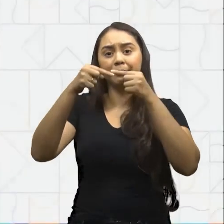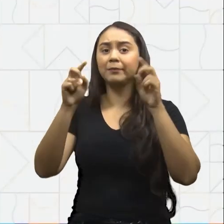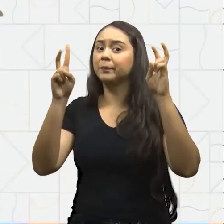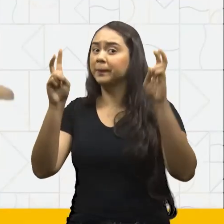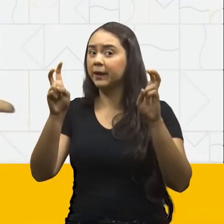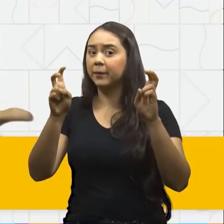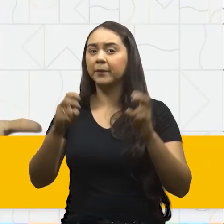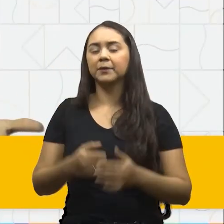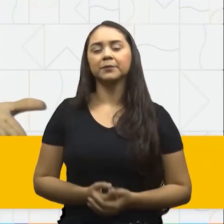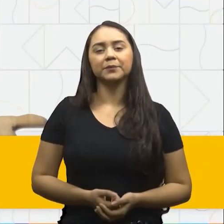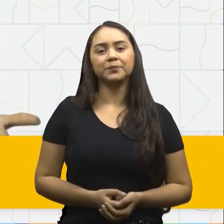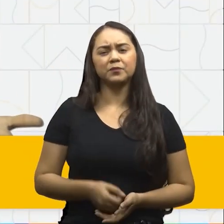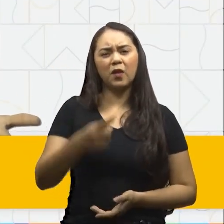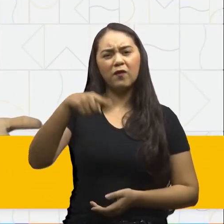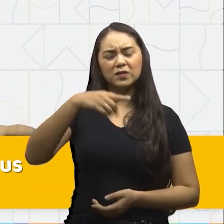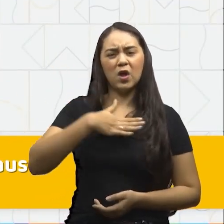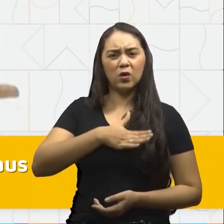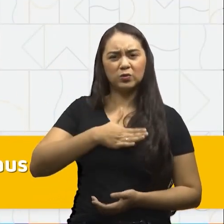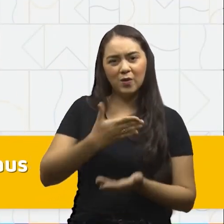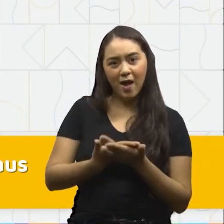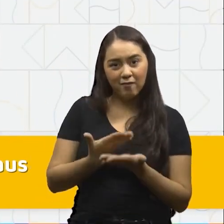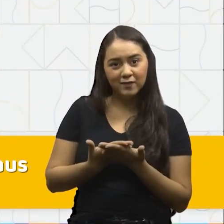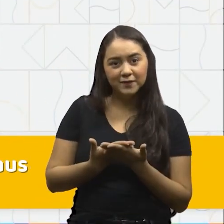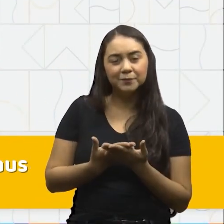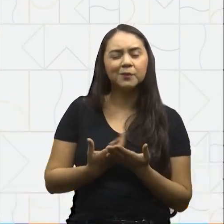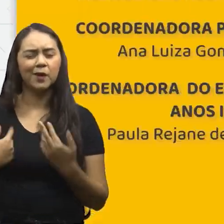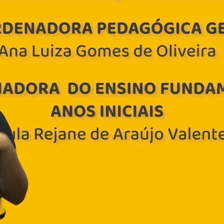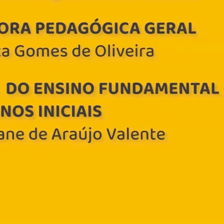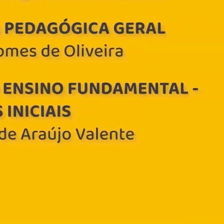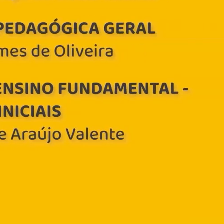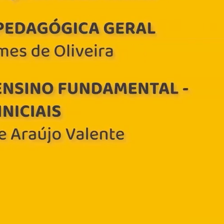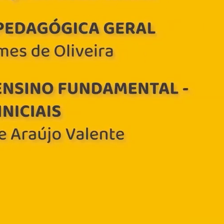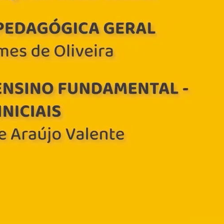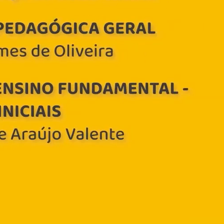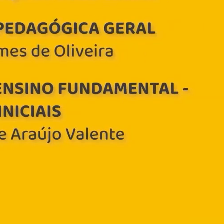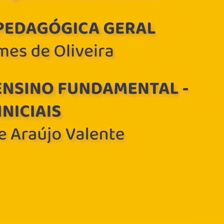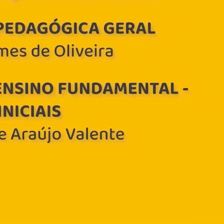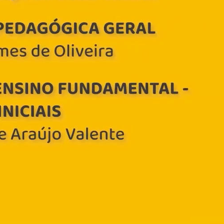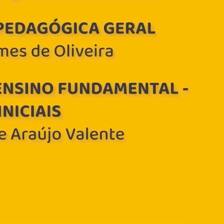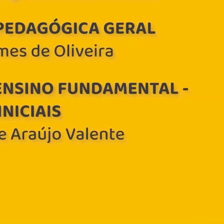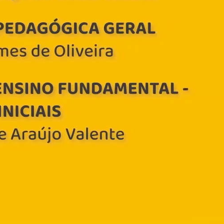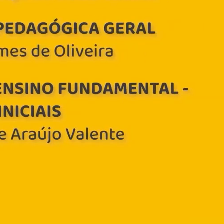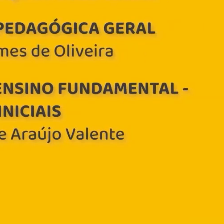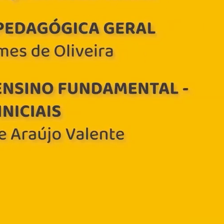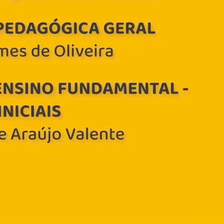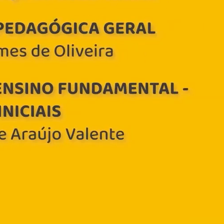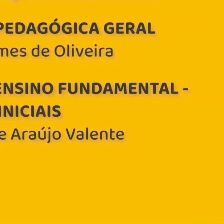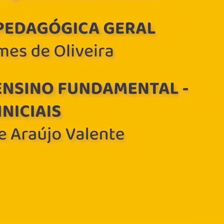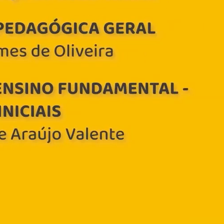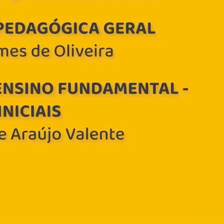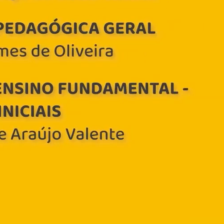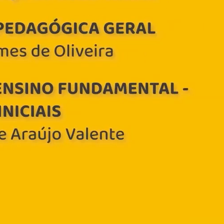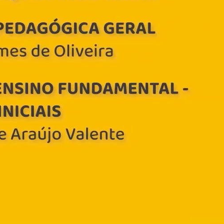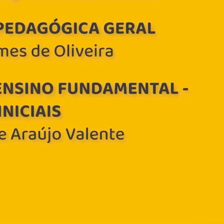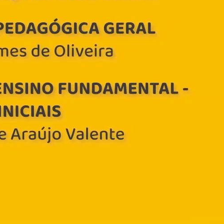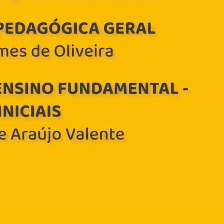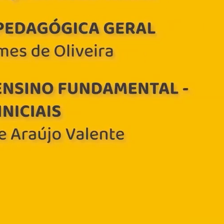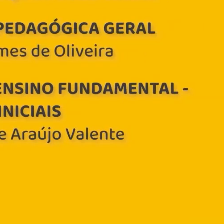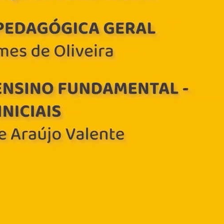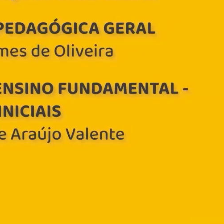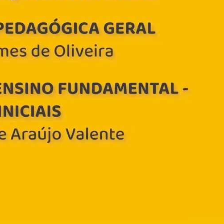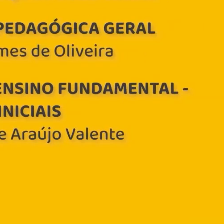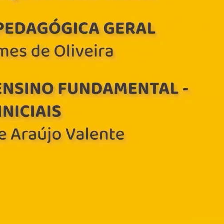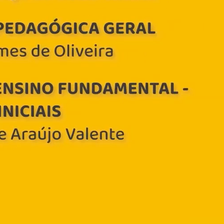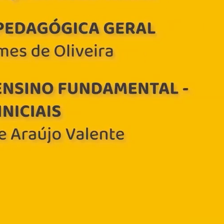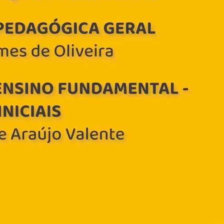Você gostou da aula de hoje? Espero que sim Eu adorei receber o João Marcelo e a